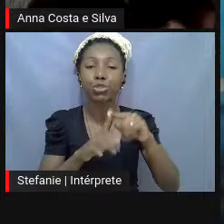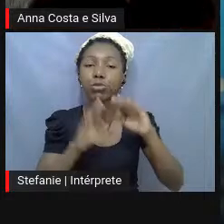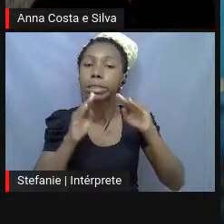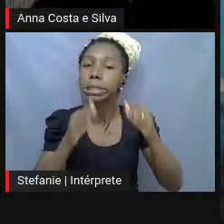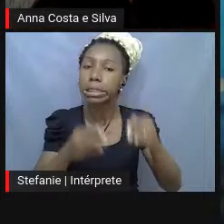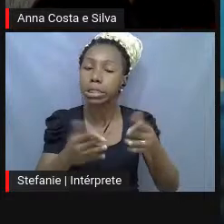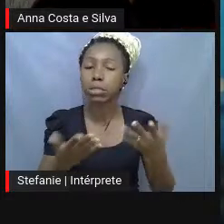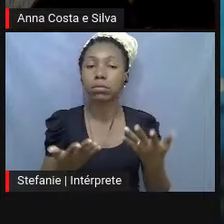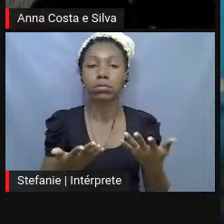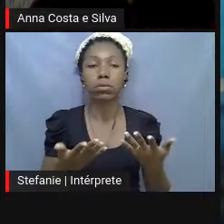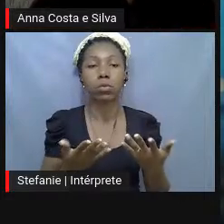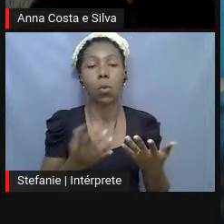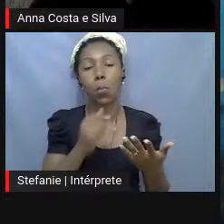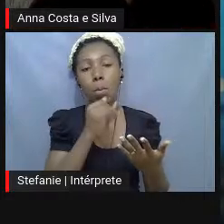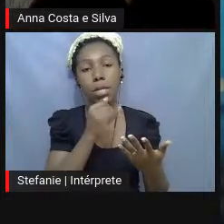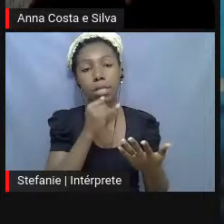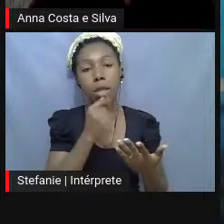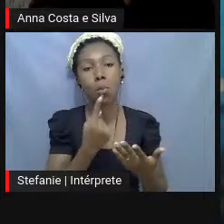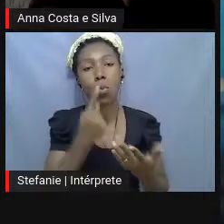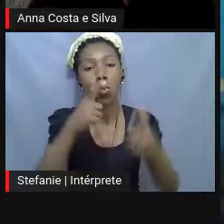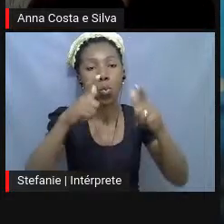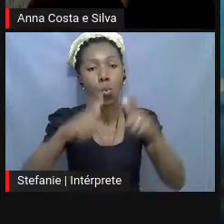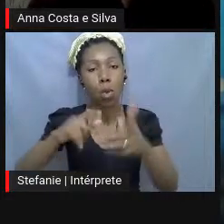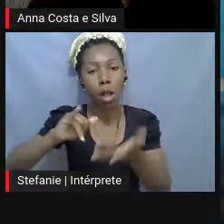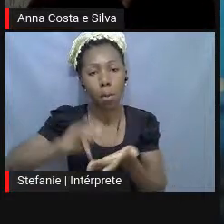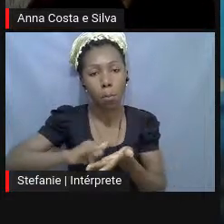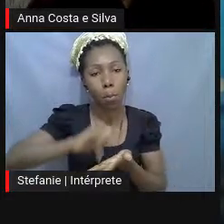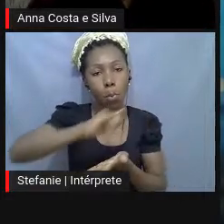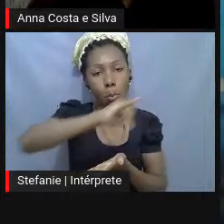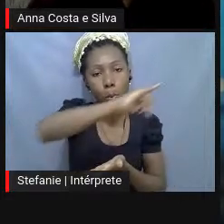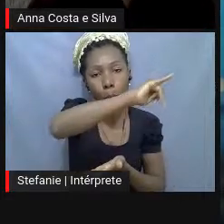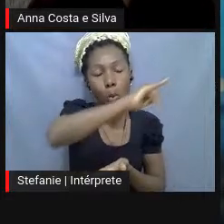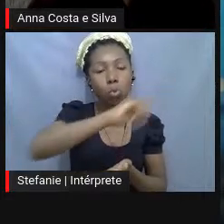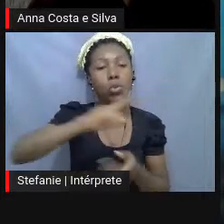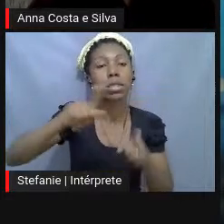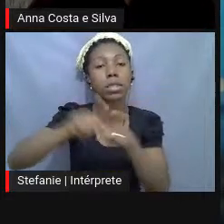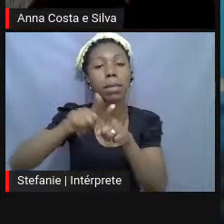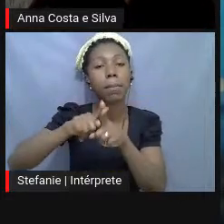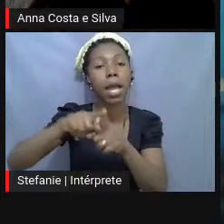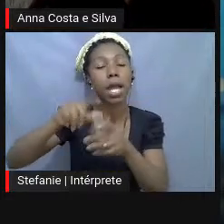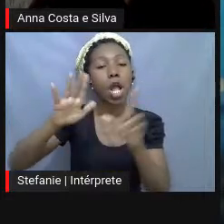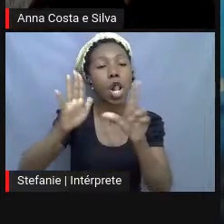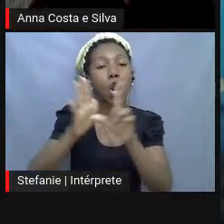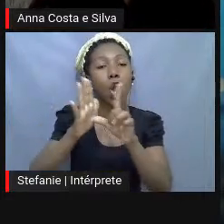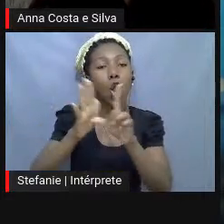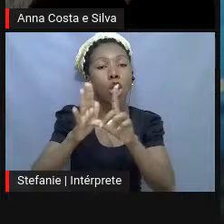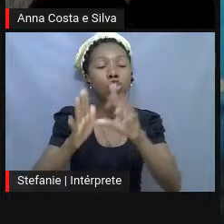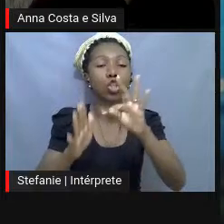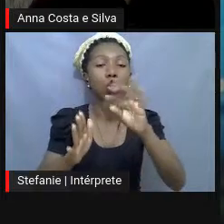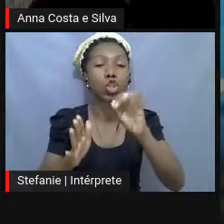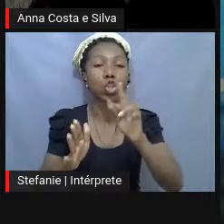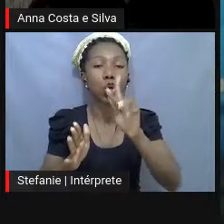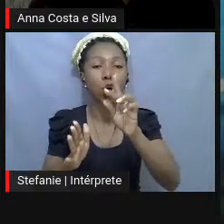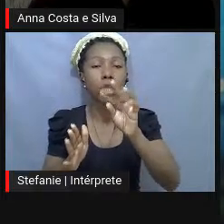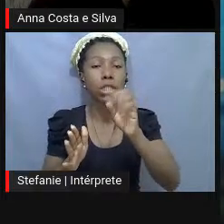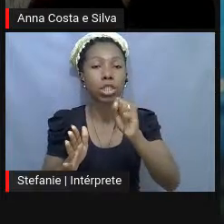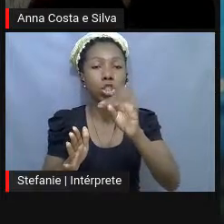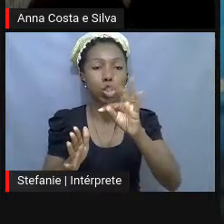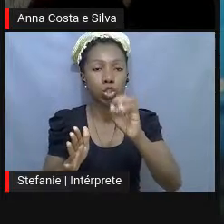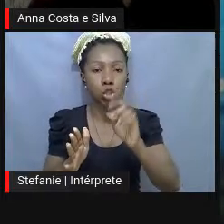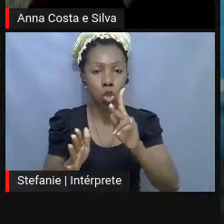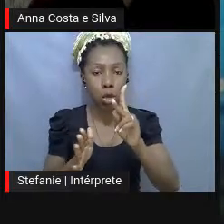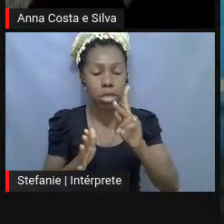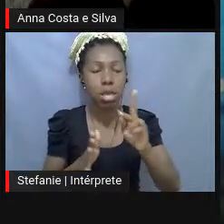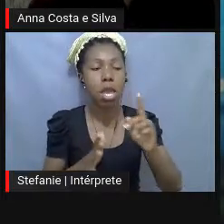um aeroporto, uma loja de decoração, toque-stoque, um shopping, um supermercado.